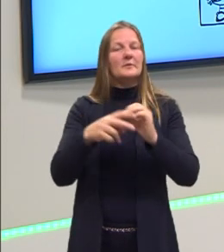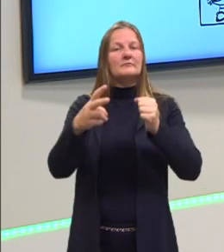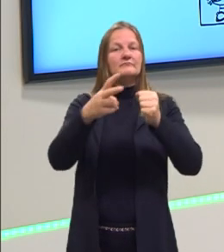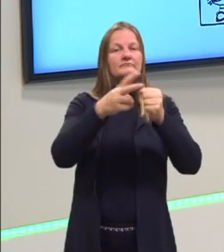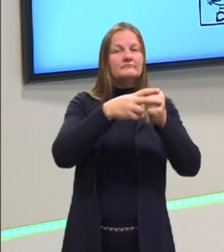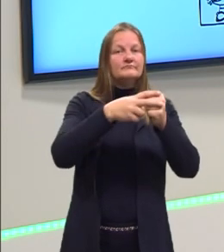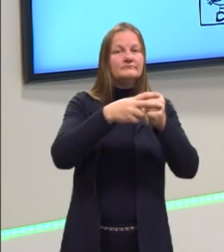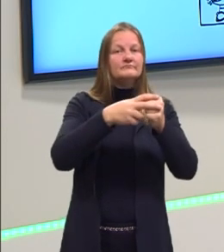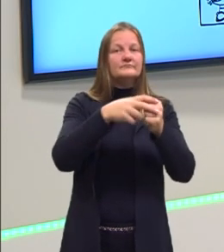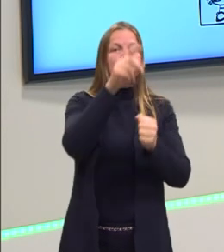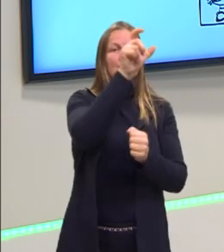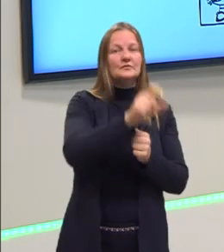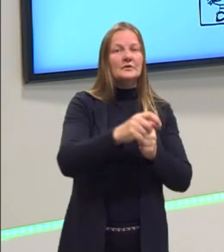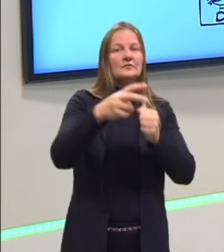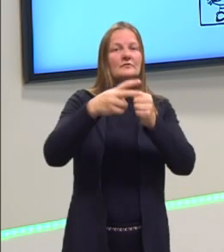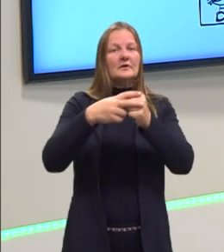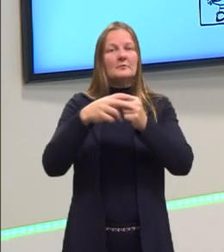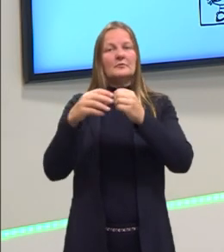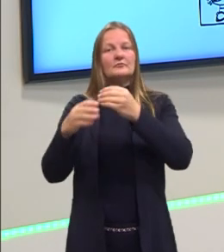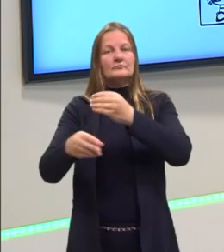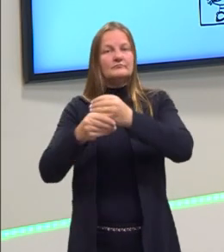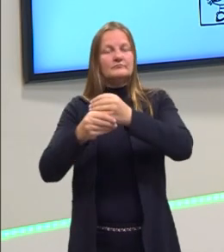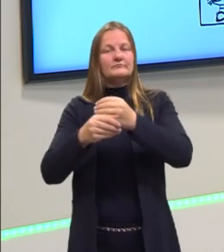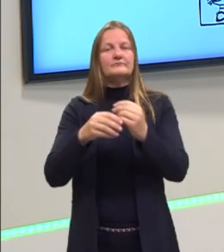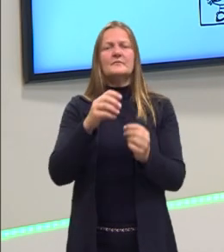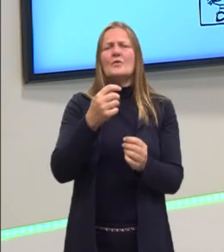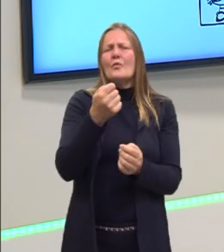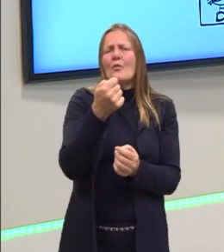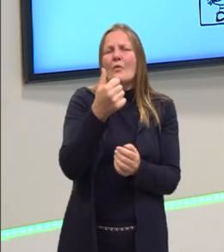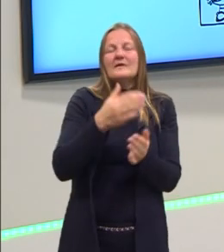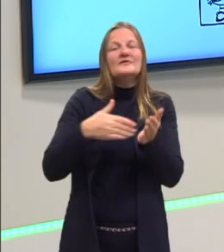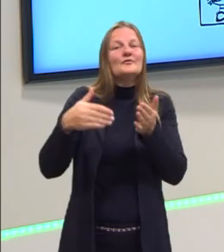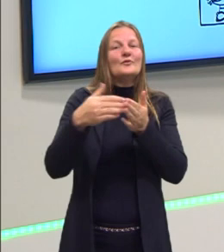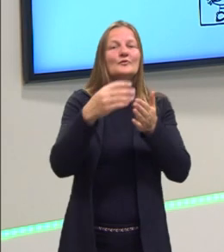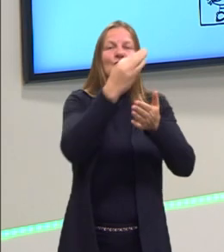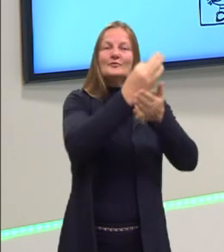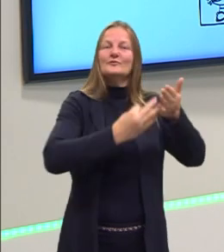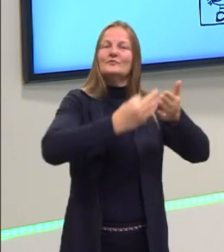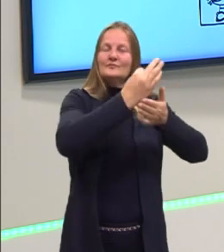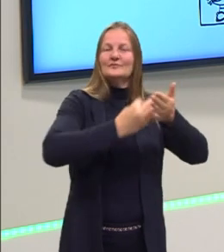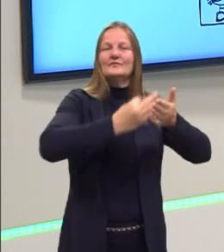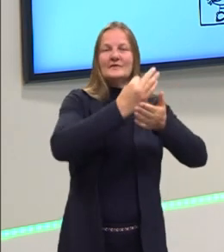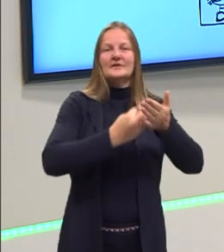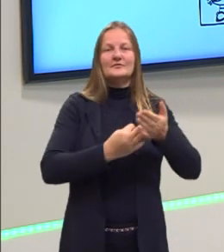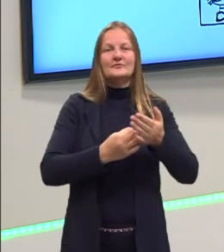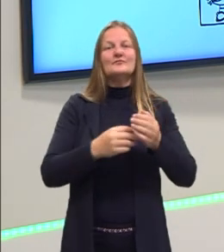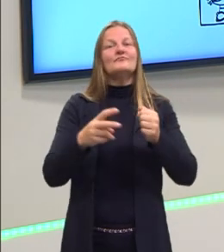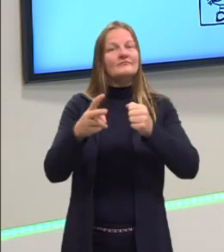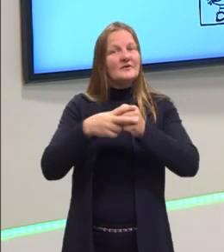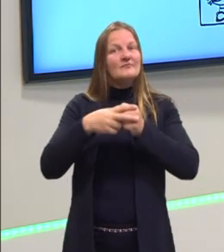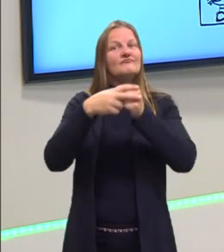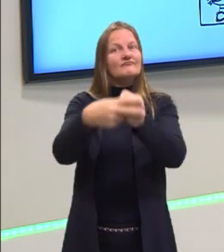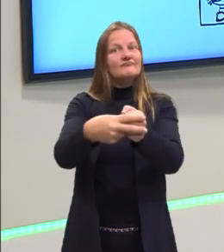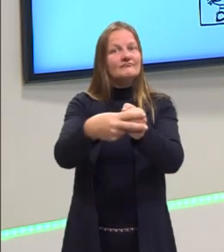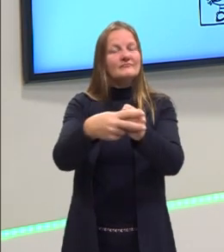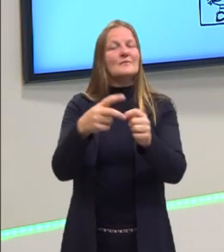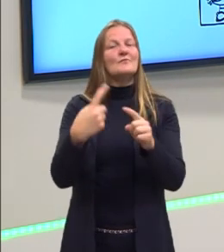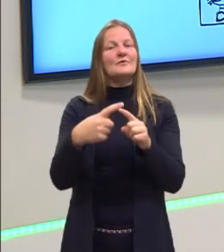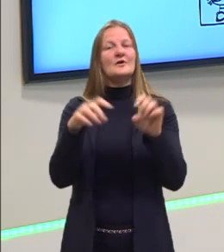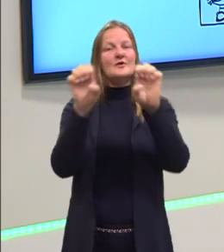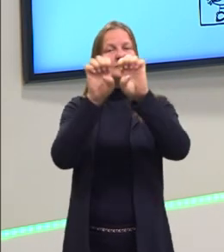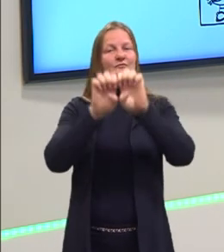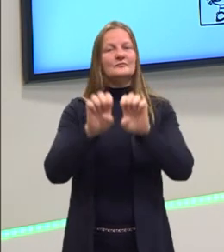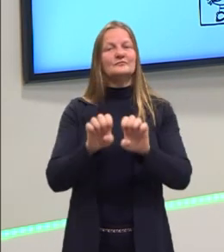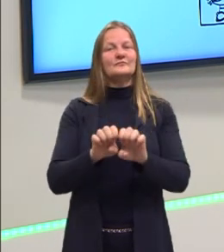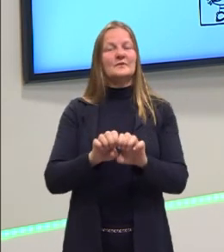nós não precisamos nos preocupar. Boa parte dos nossos textos, eles estão na voz ativa. Eles seguem essa estrutura. O